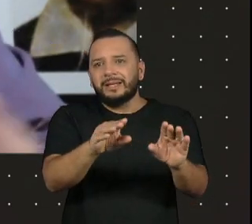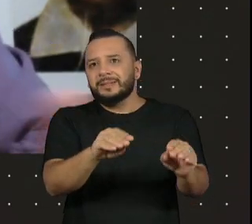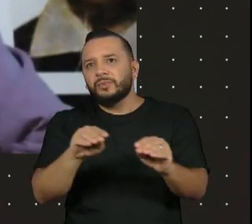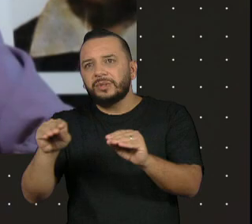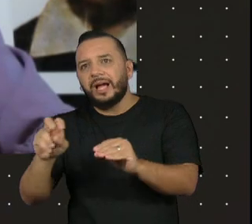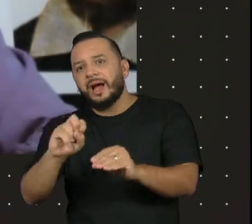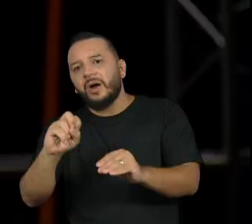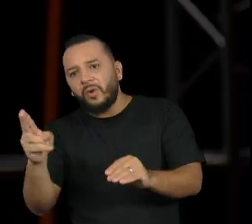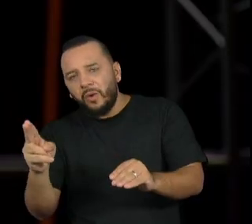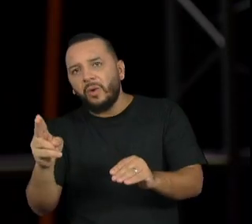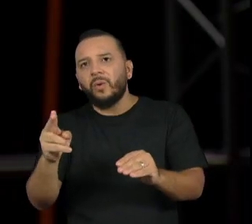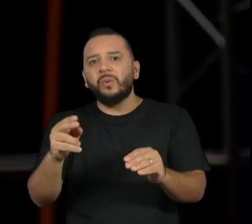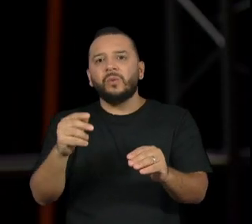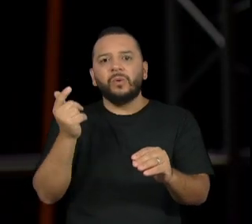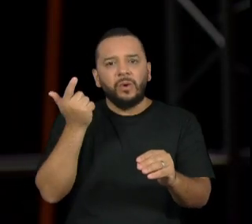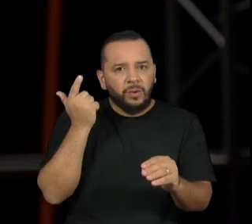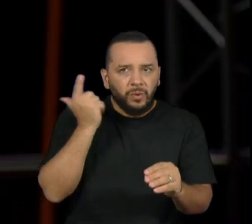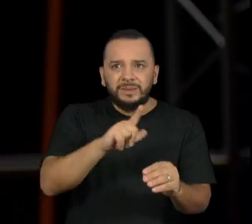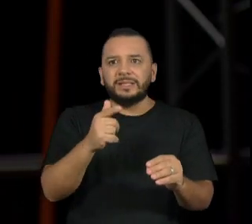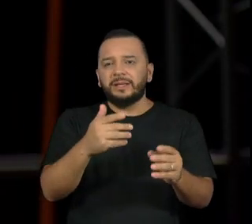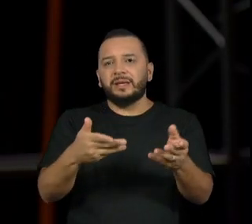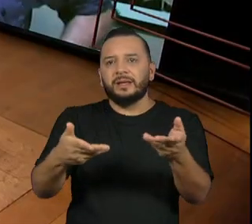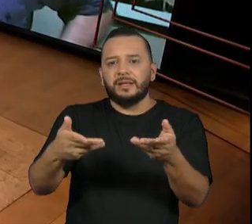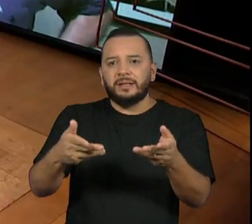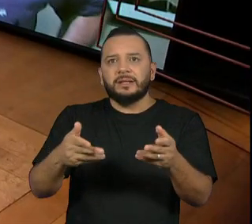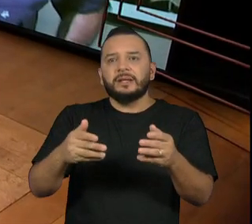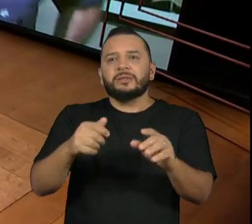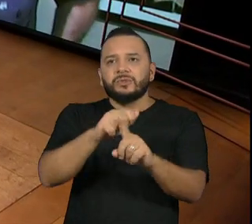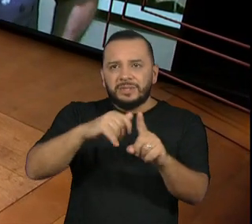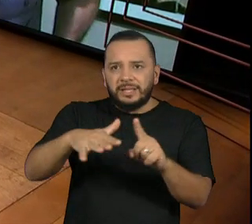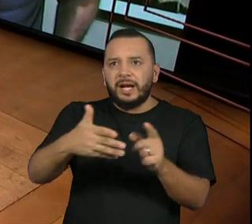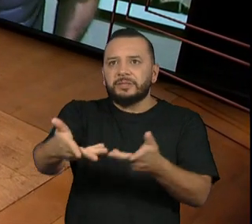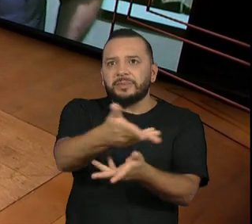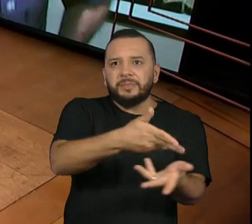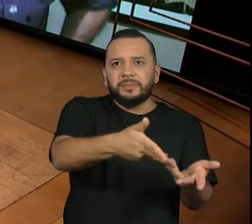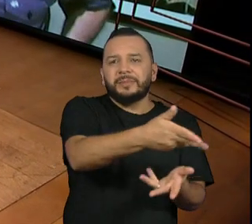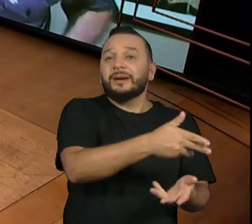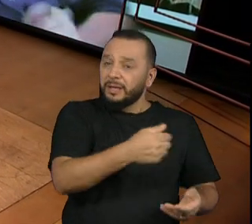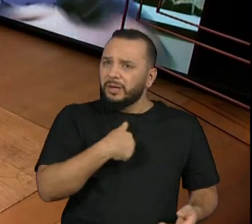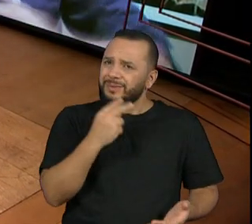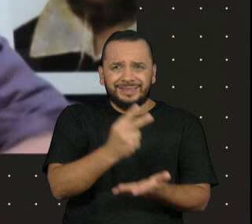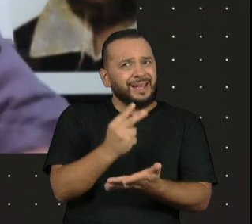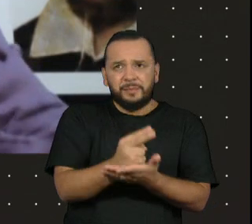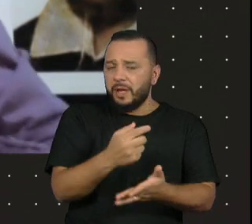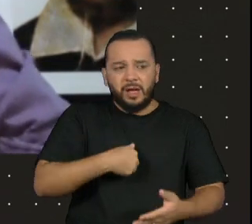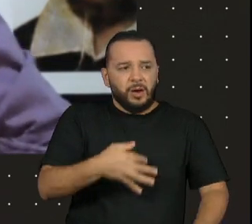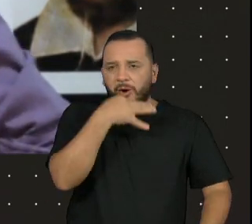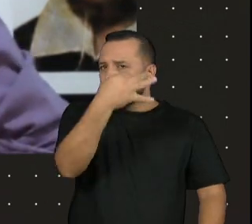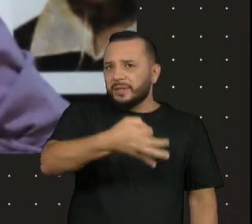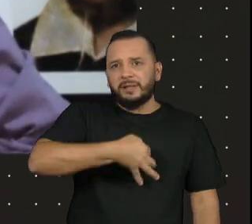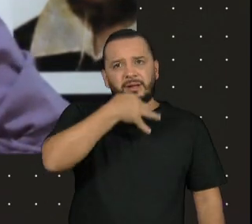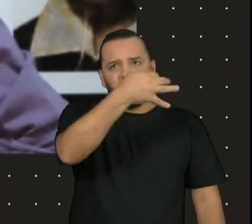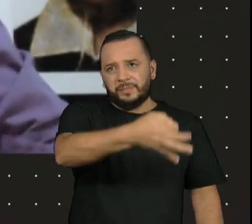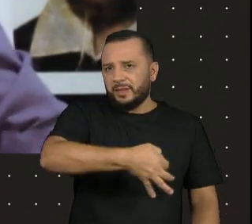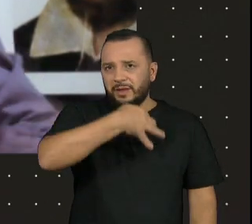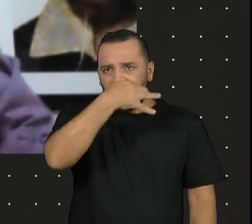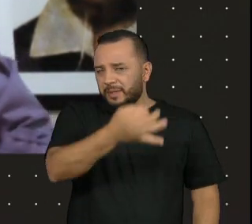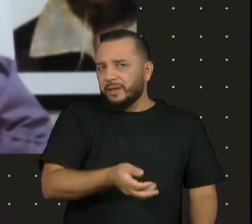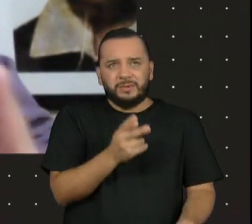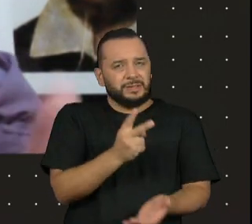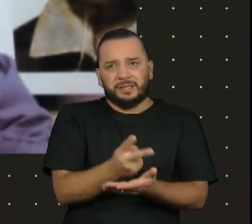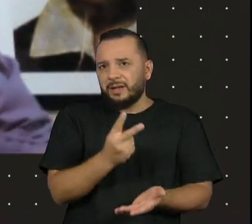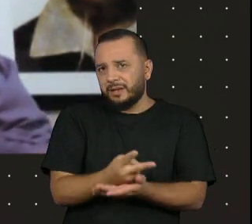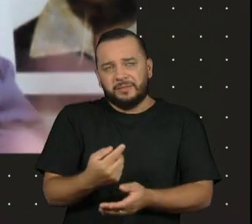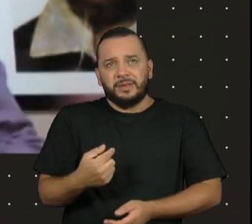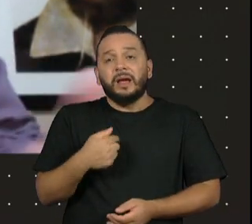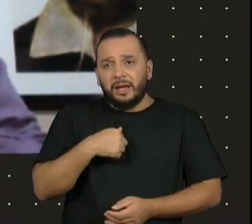permanecer? Ou seja, eu me sentia sempre fazendo parte de um projeto de cidade, um